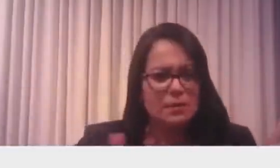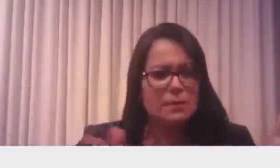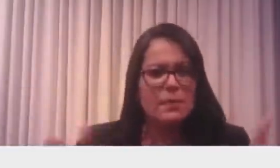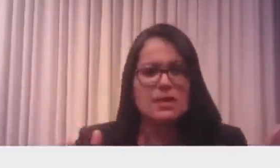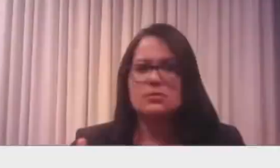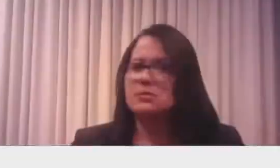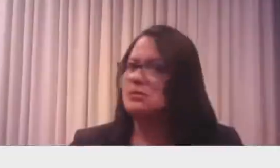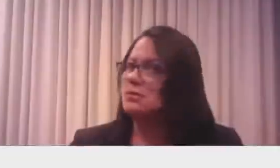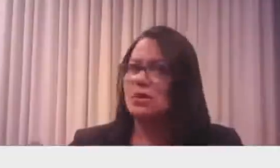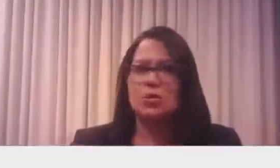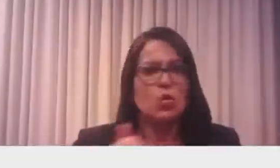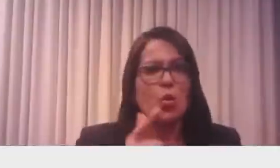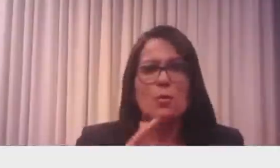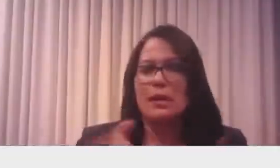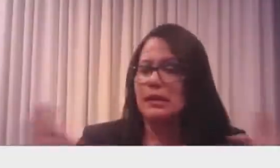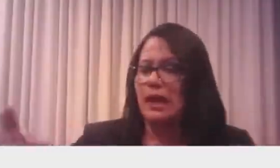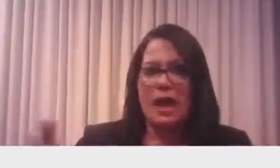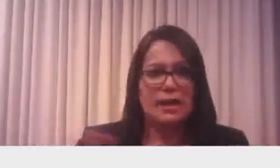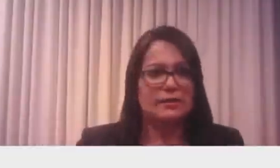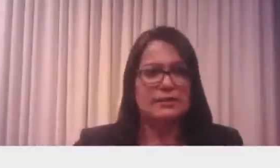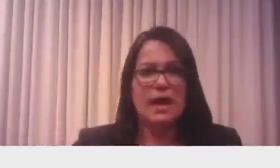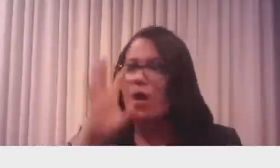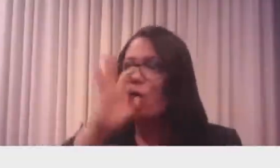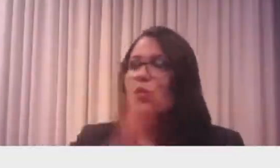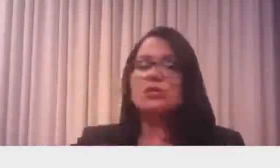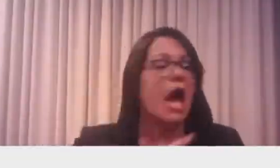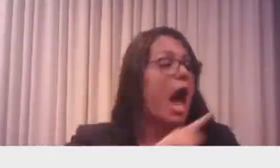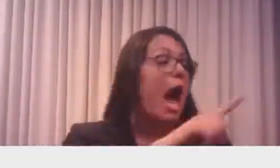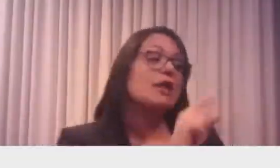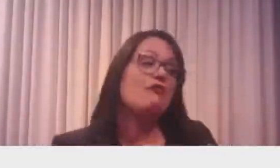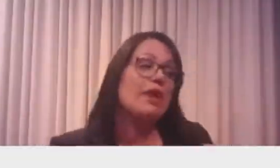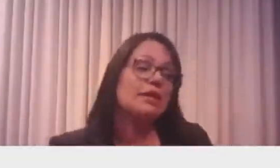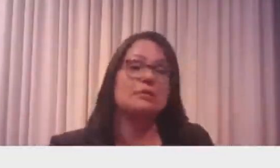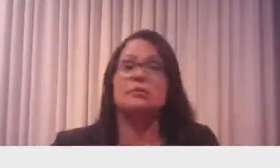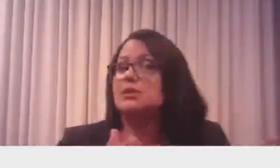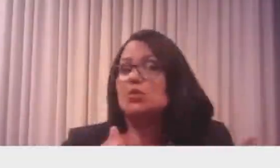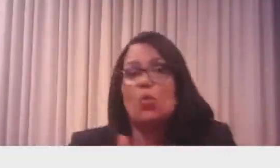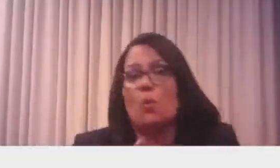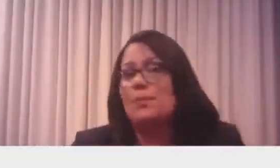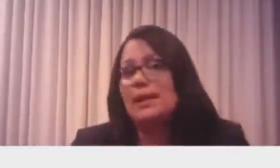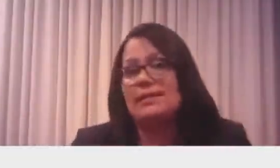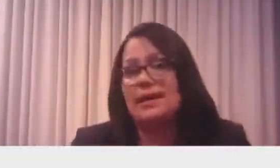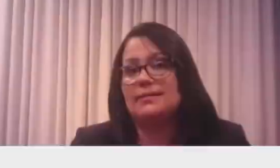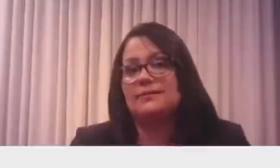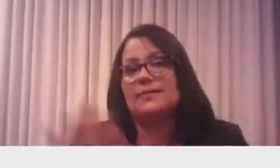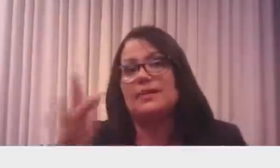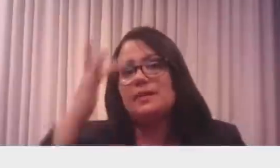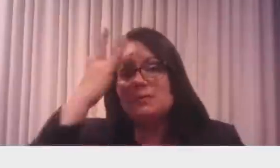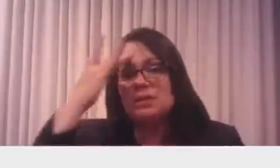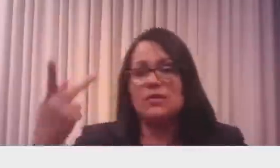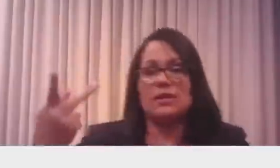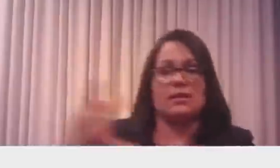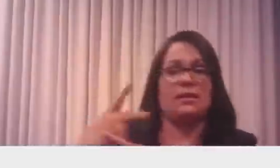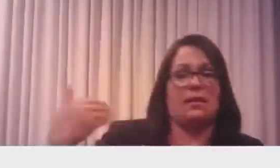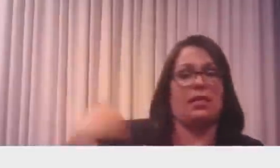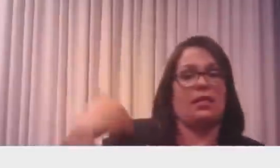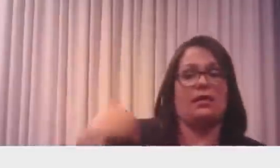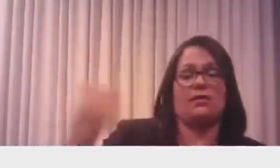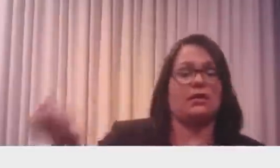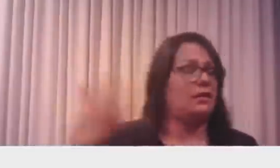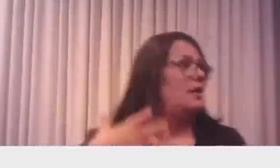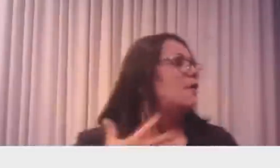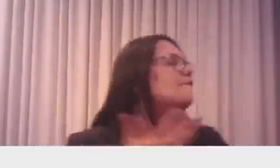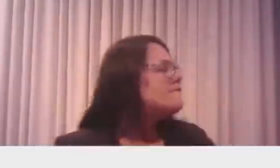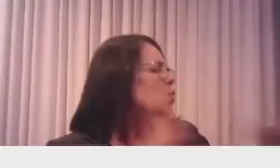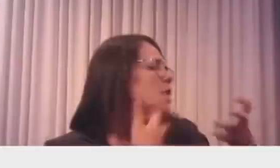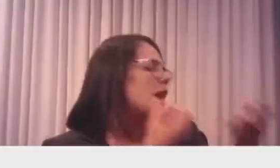providência. Mas não compramos. O que chega, deve ter chegado de gente muitas vezes para oferecer coisas fantásticas em Ministério,